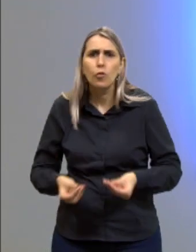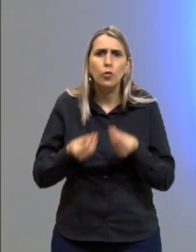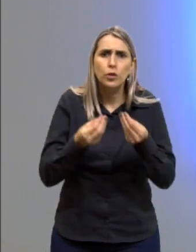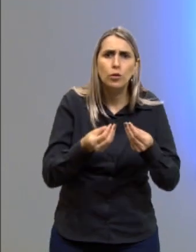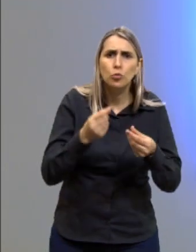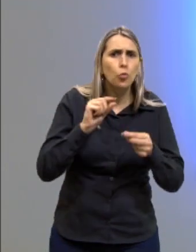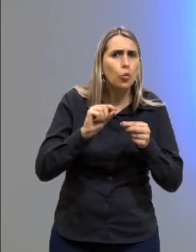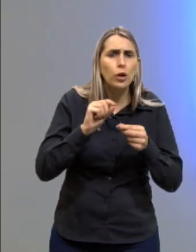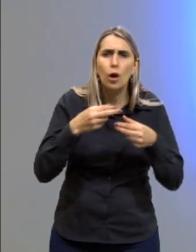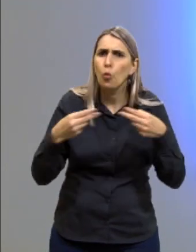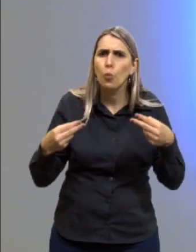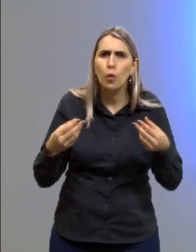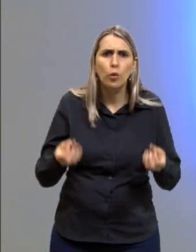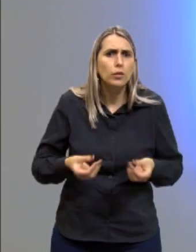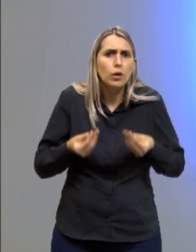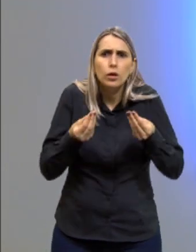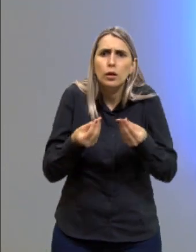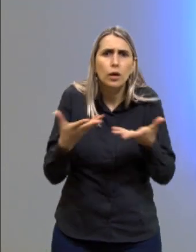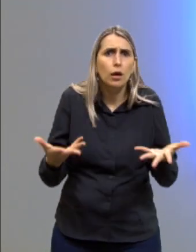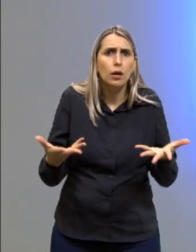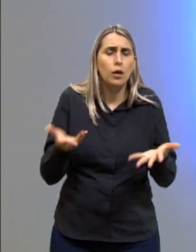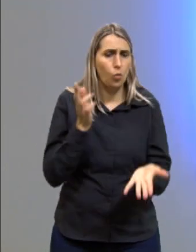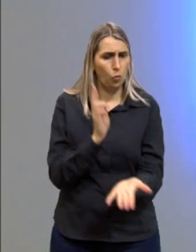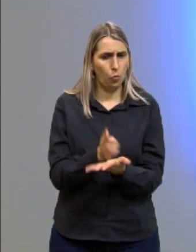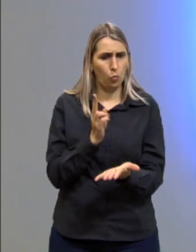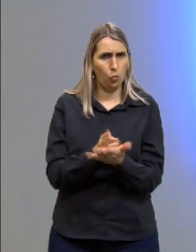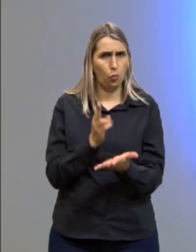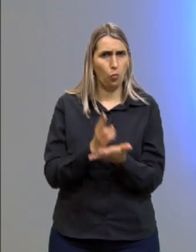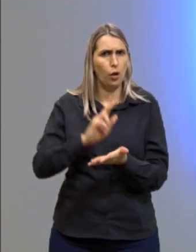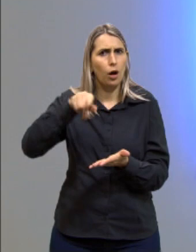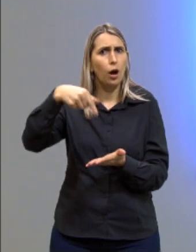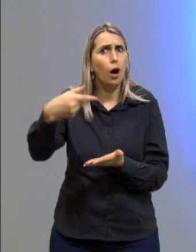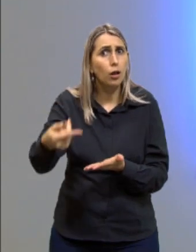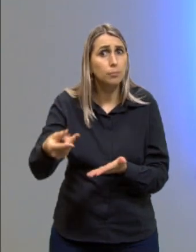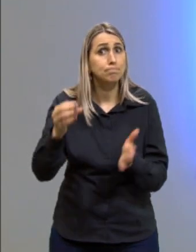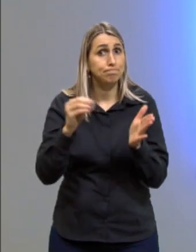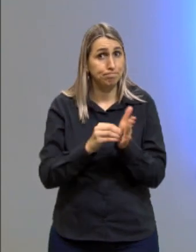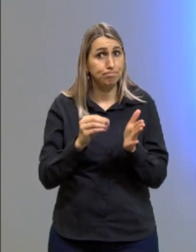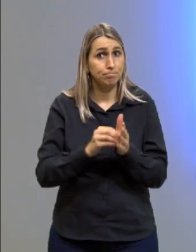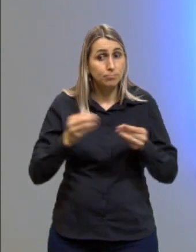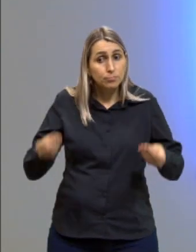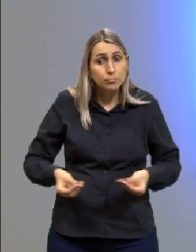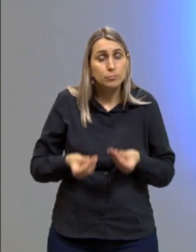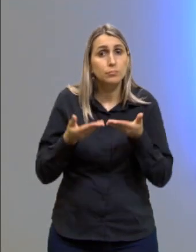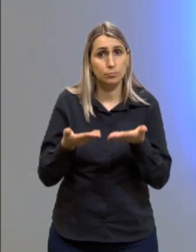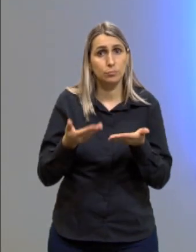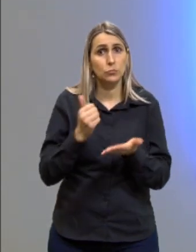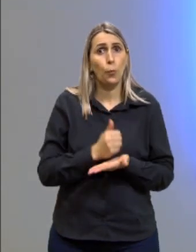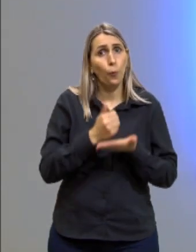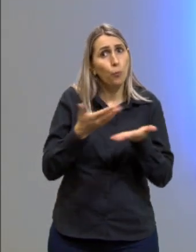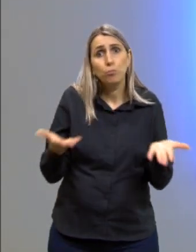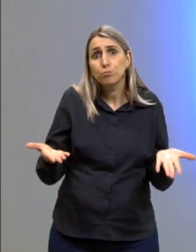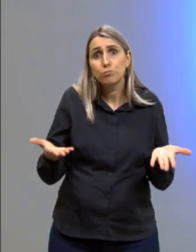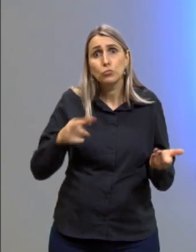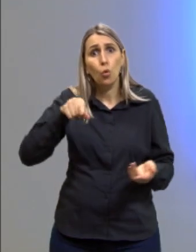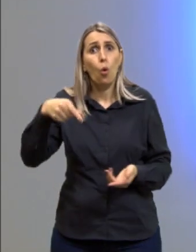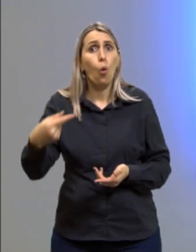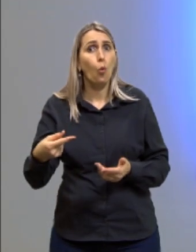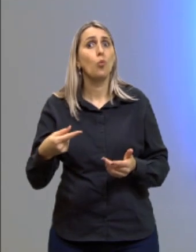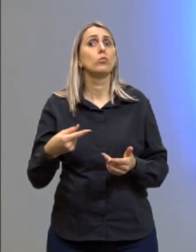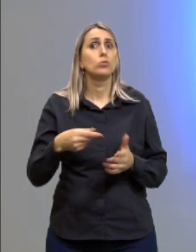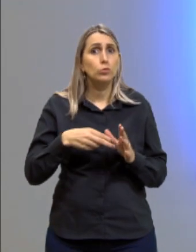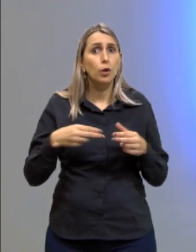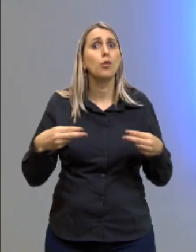fornece alguma coisa a alguém. E ela continua, além da falta de fornecimentos, outro